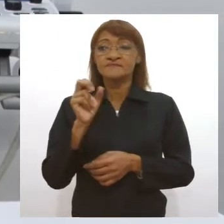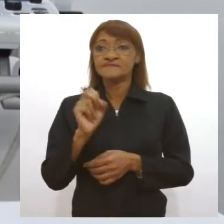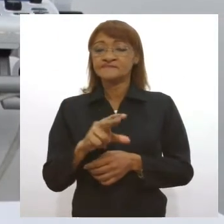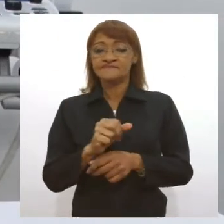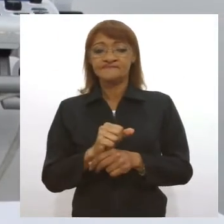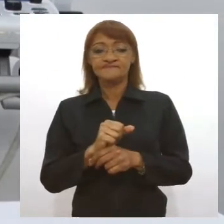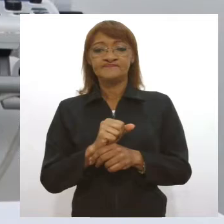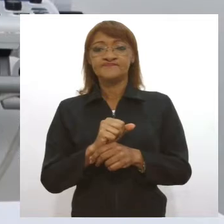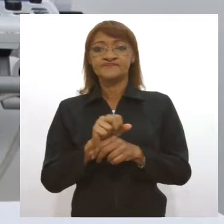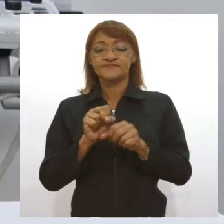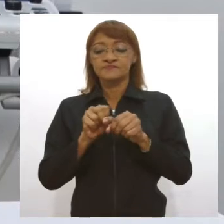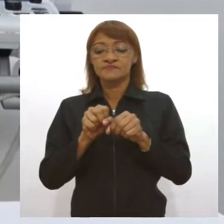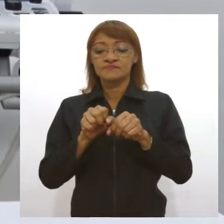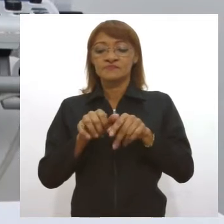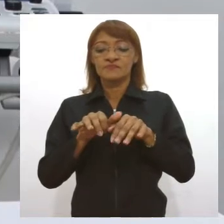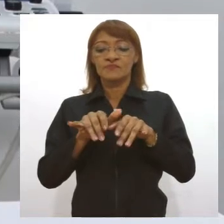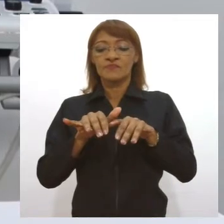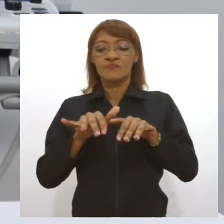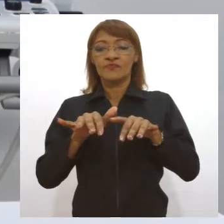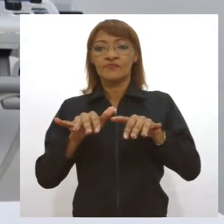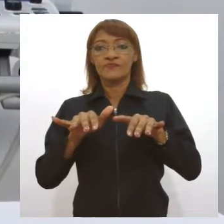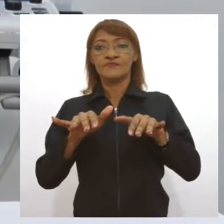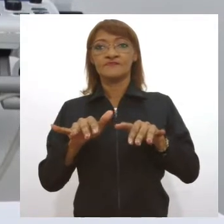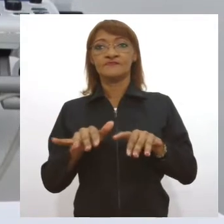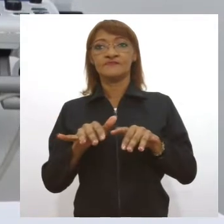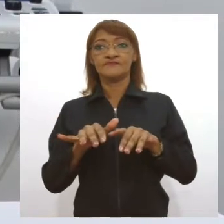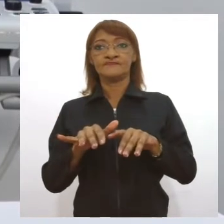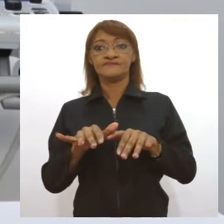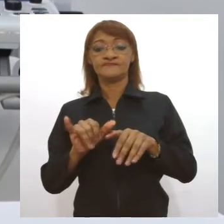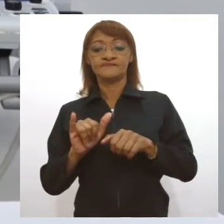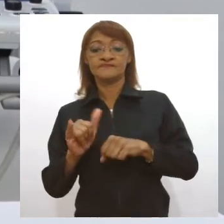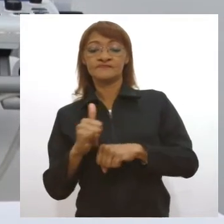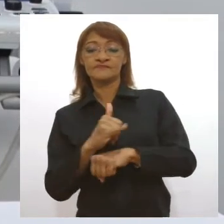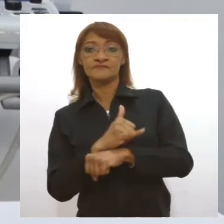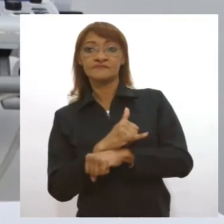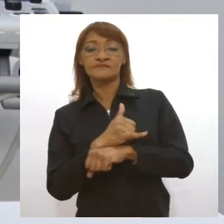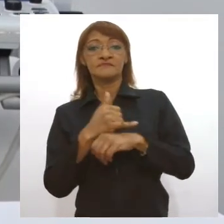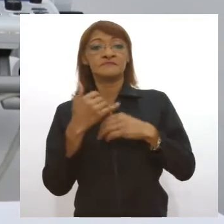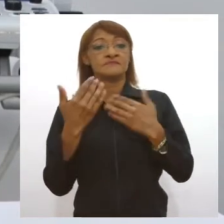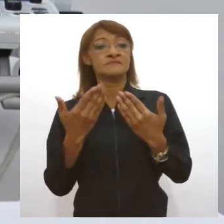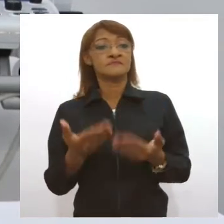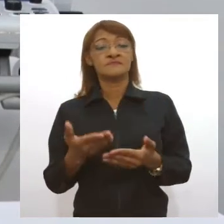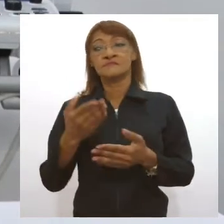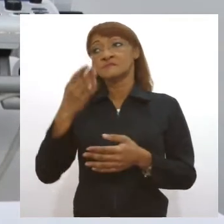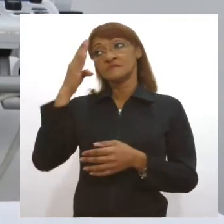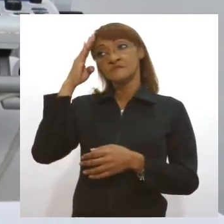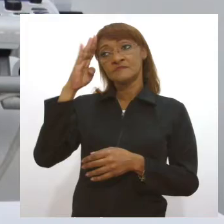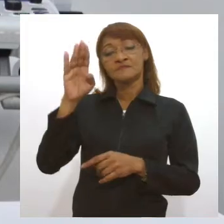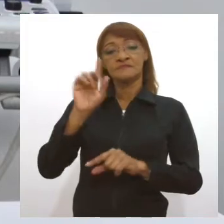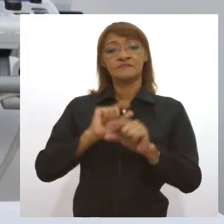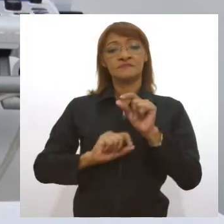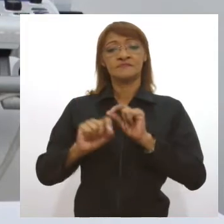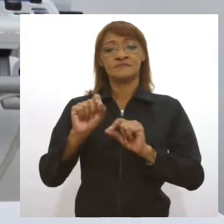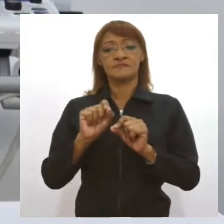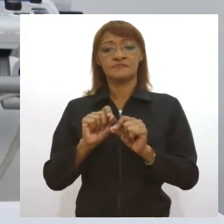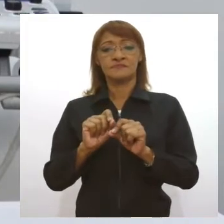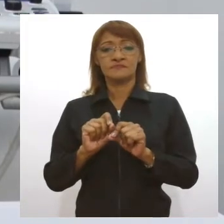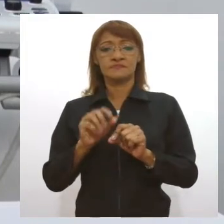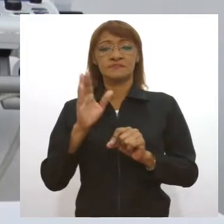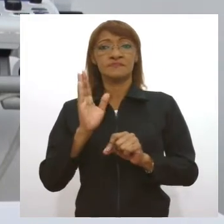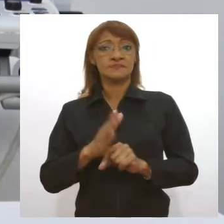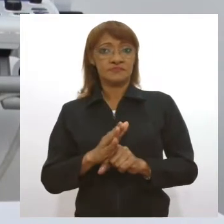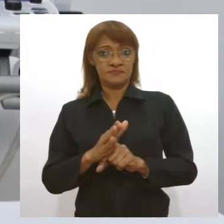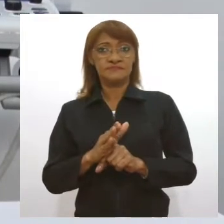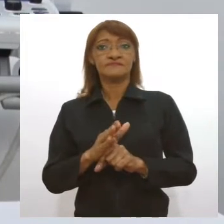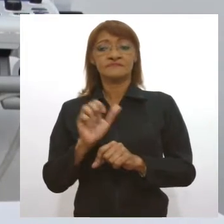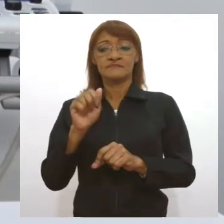multiplica no tecido gorduroso. Então, tendo principalmente um tecido abdominal, uma